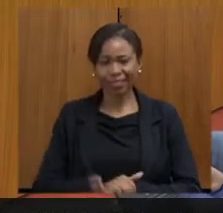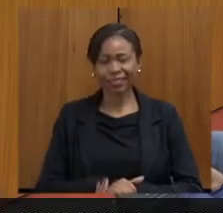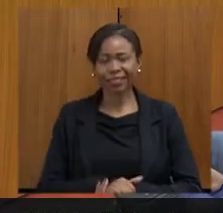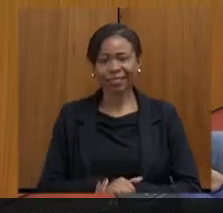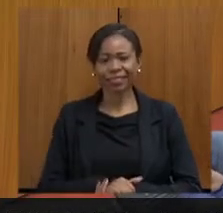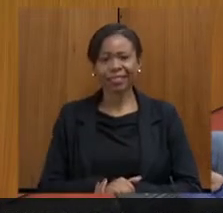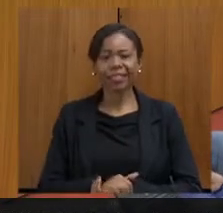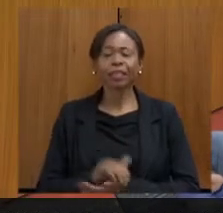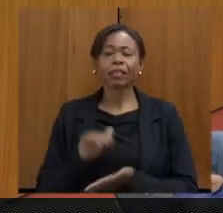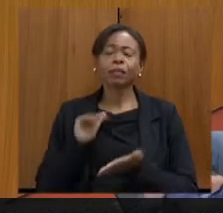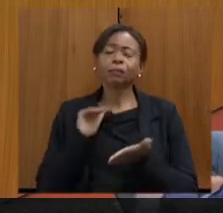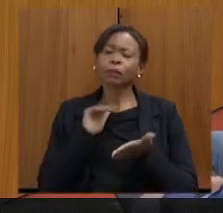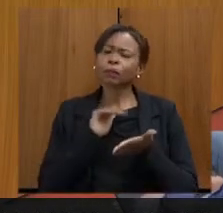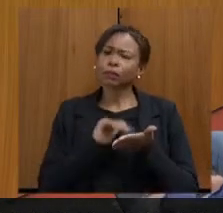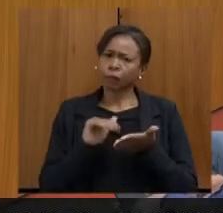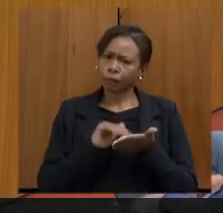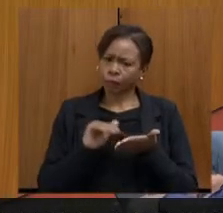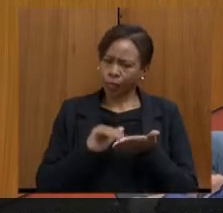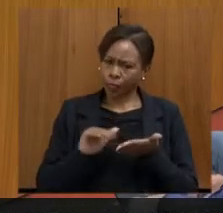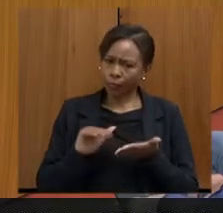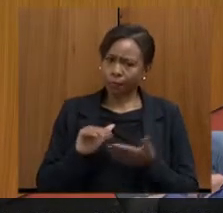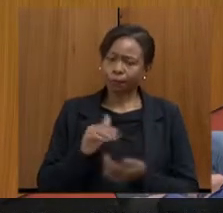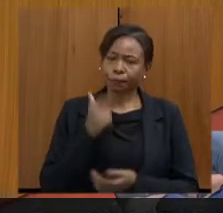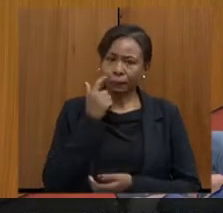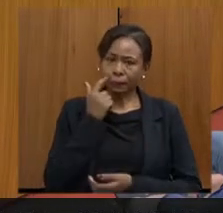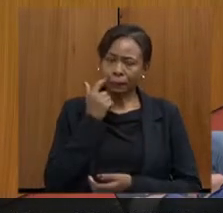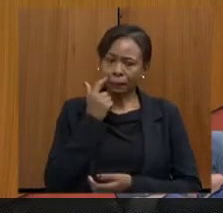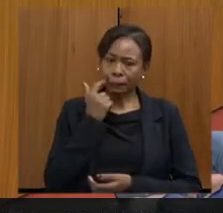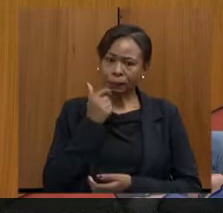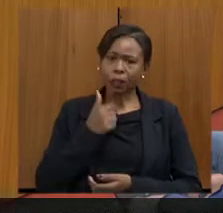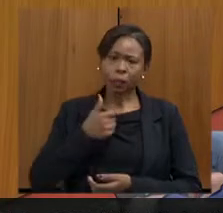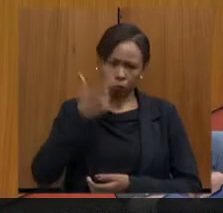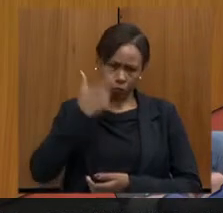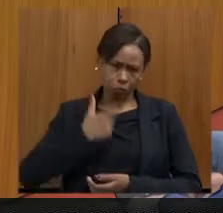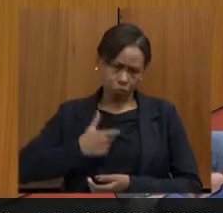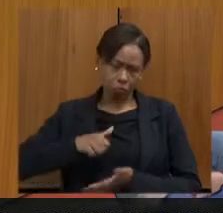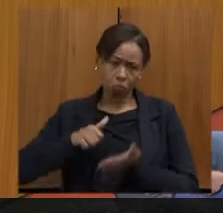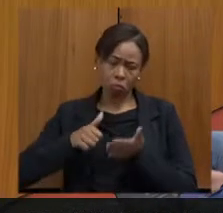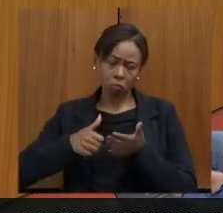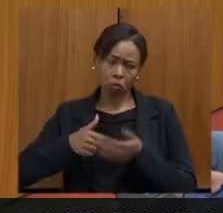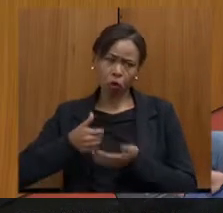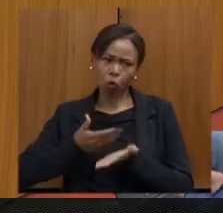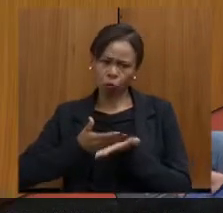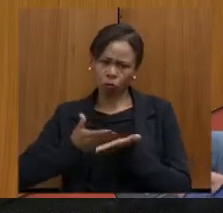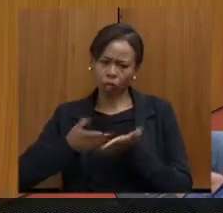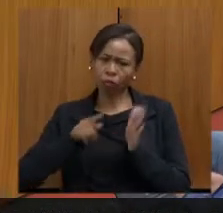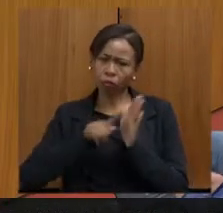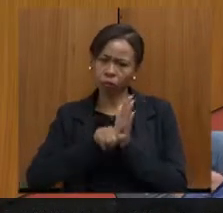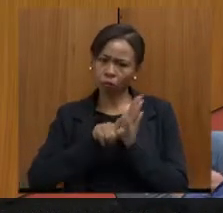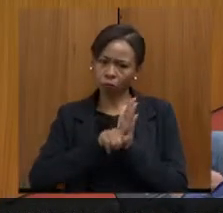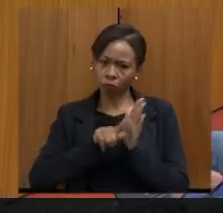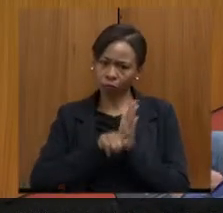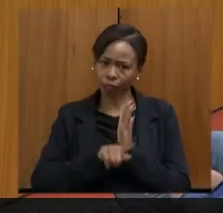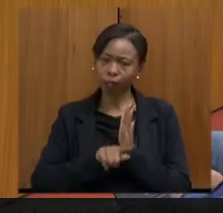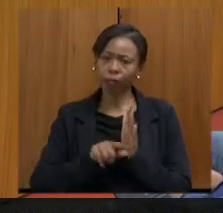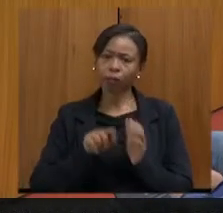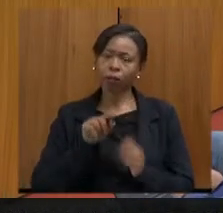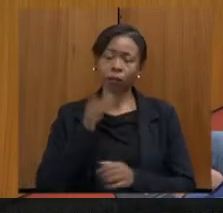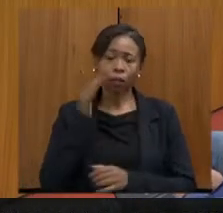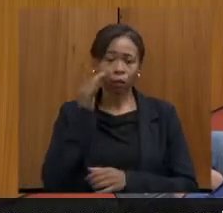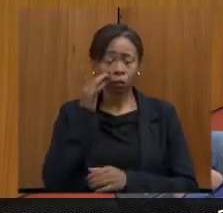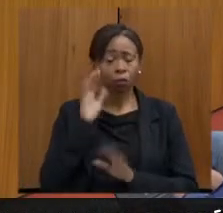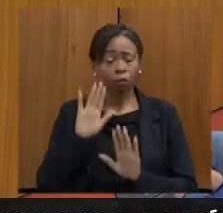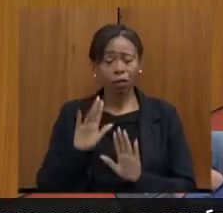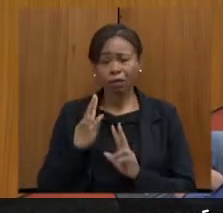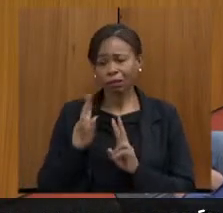Bem, secretário, eu vou começar fazendo os questionamentos. Os meus questionamentos, com a sua presença, não são novos. Eu